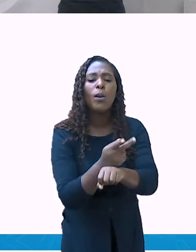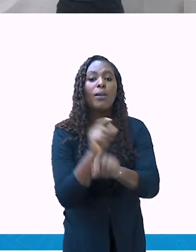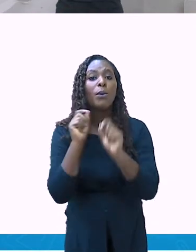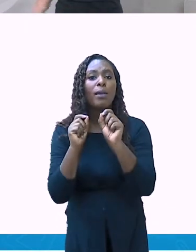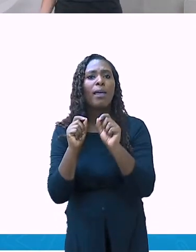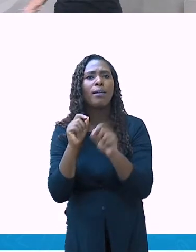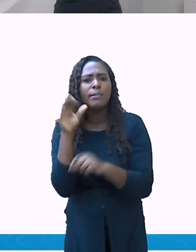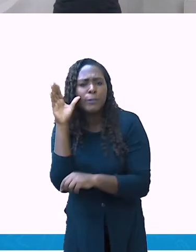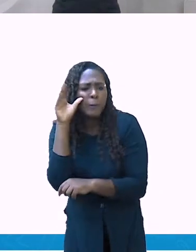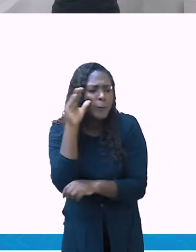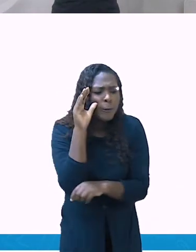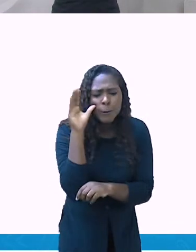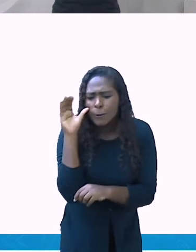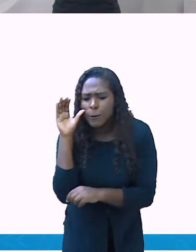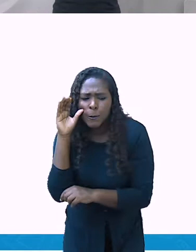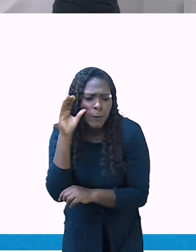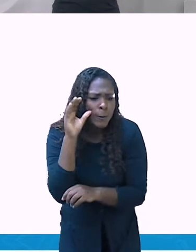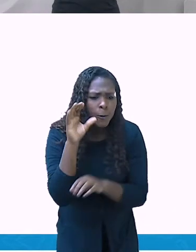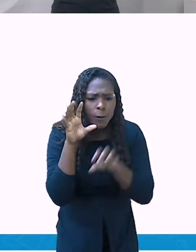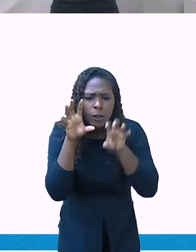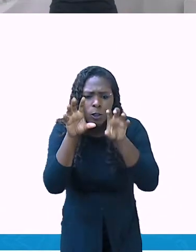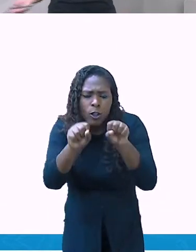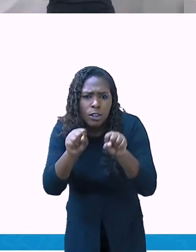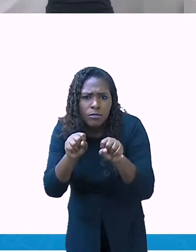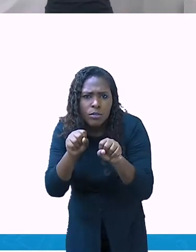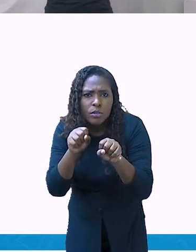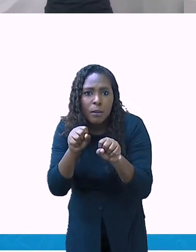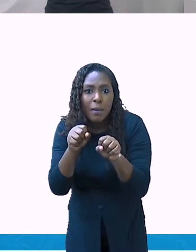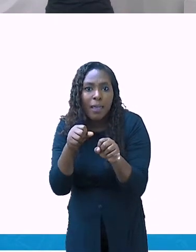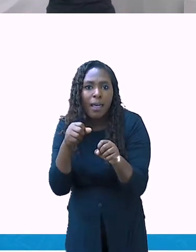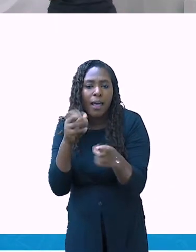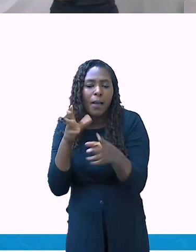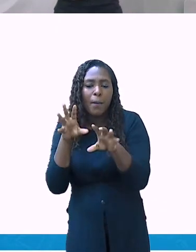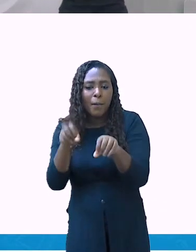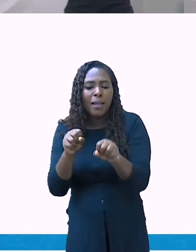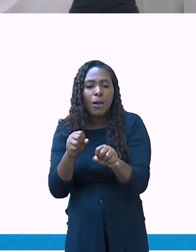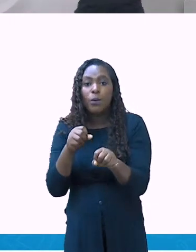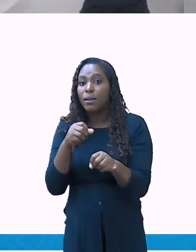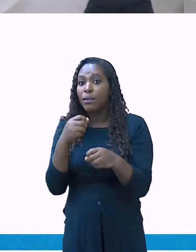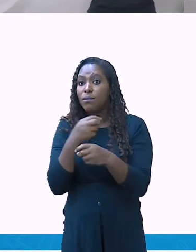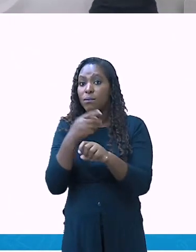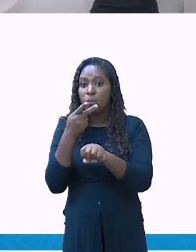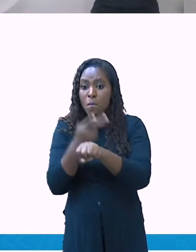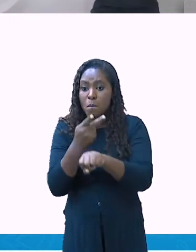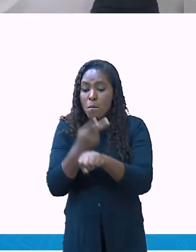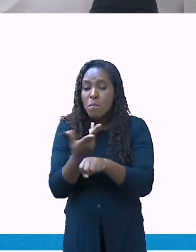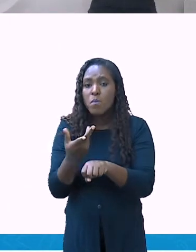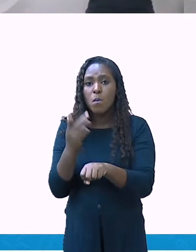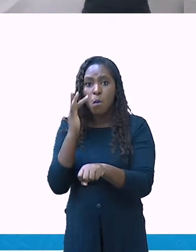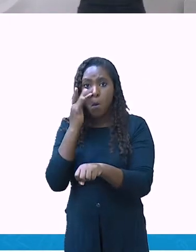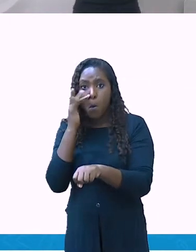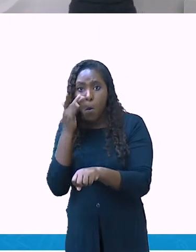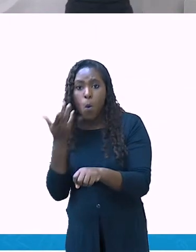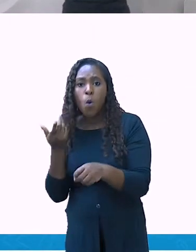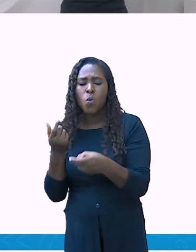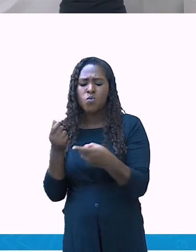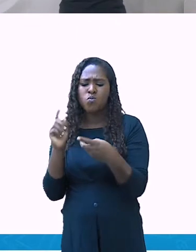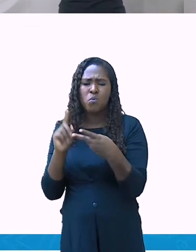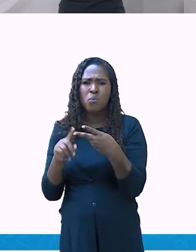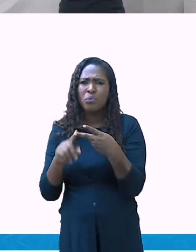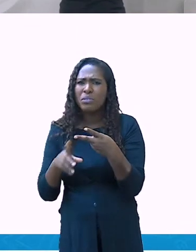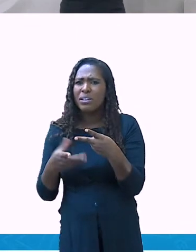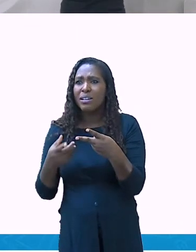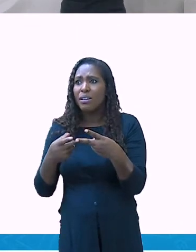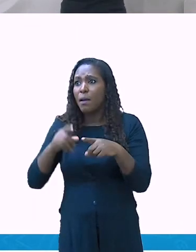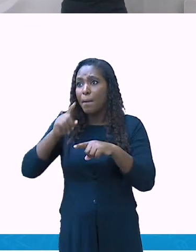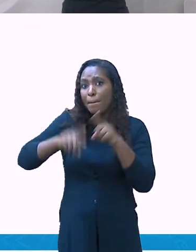e produtos especiais, que eram as especiarias. Também tem a concentração do poder nas